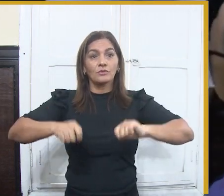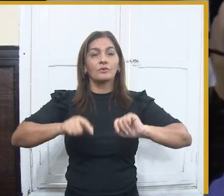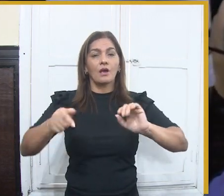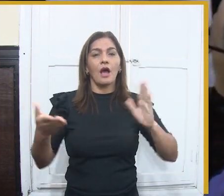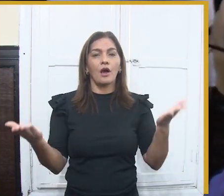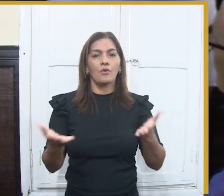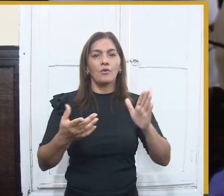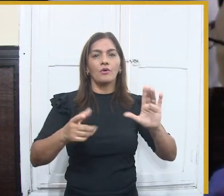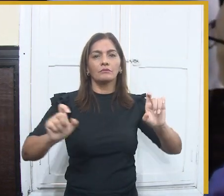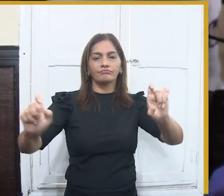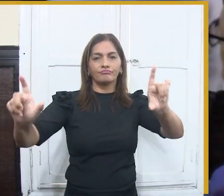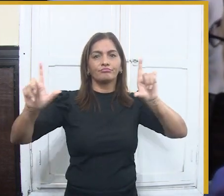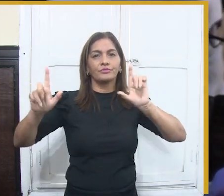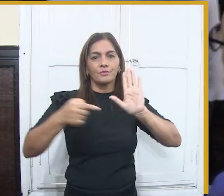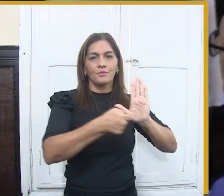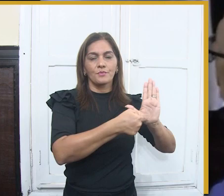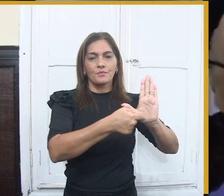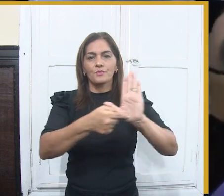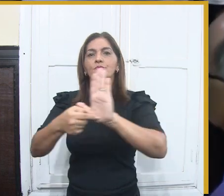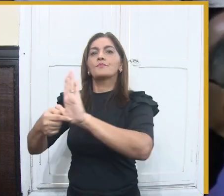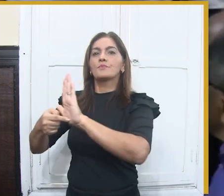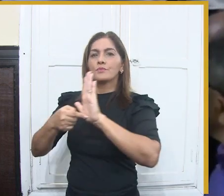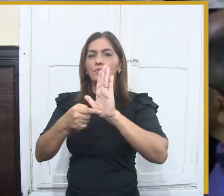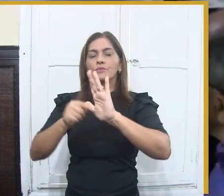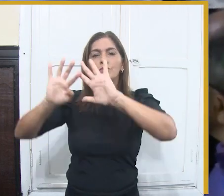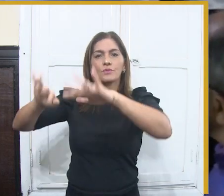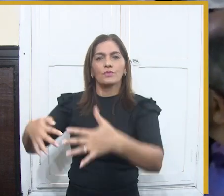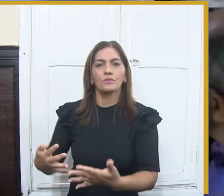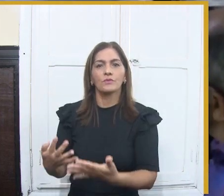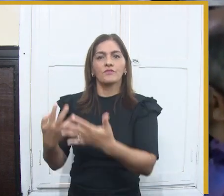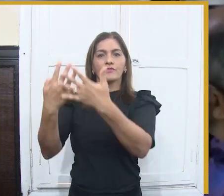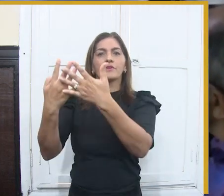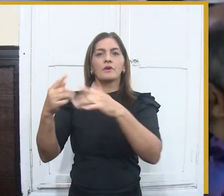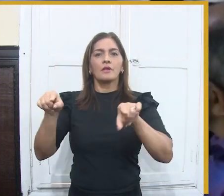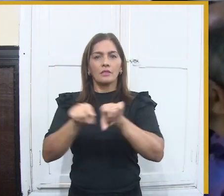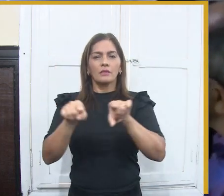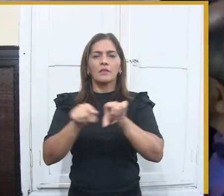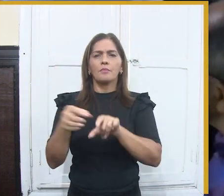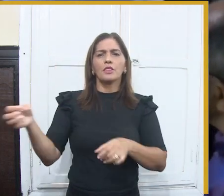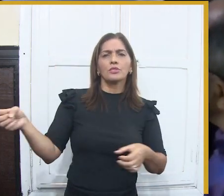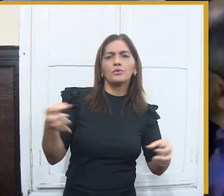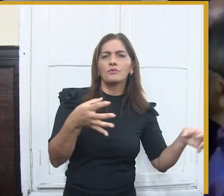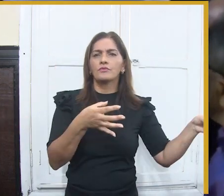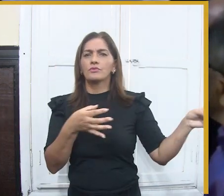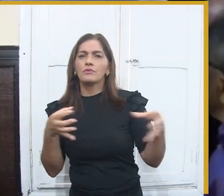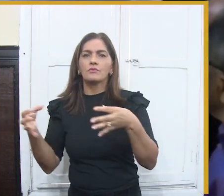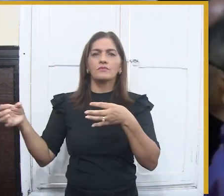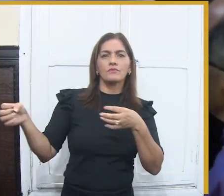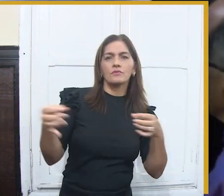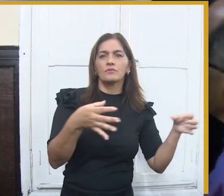especial para os distritos. Isso vai ser essencial. Exatamente por isso, eu quero pedir licença a vocês